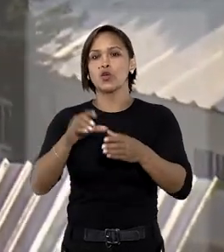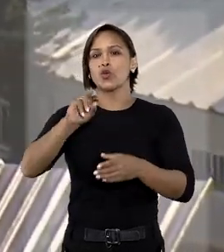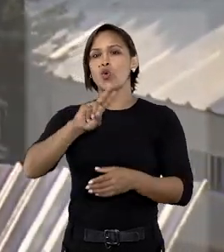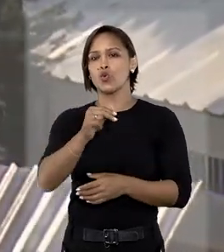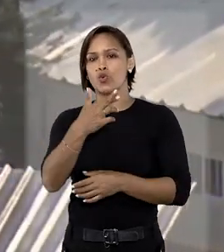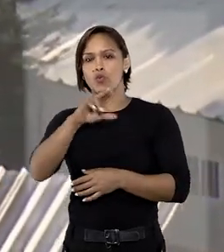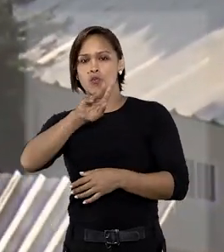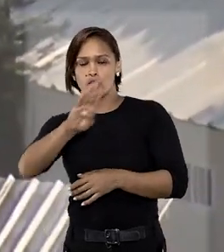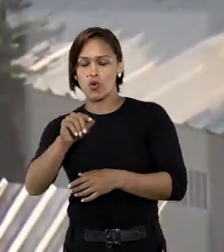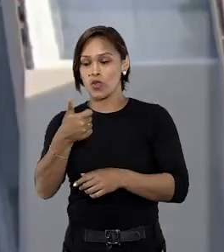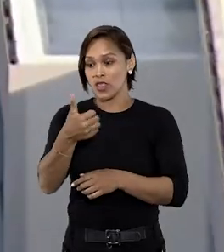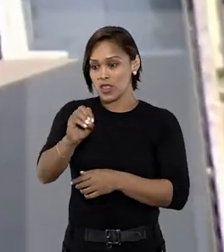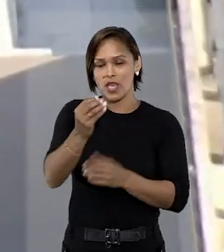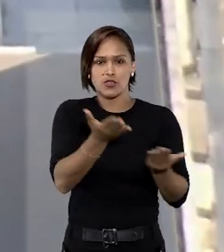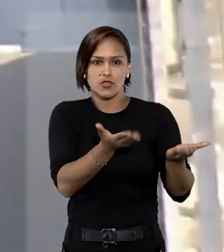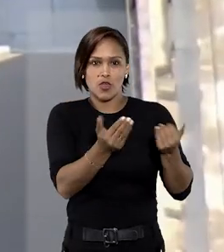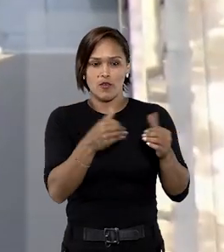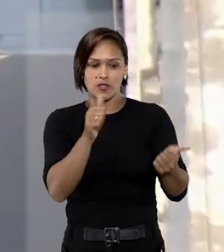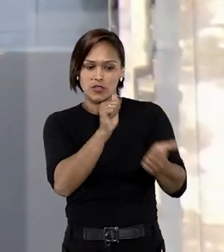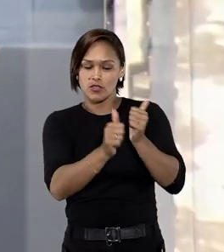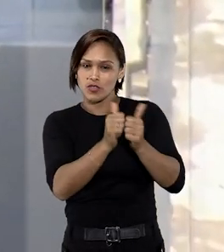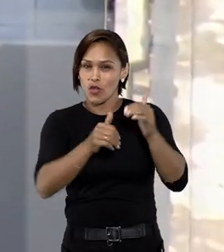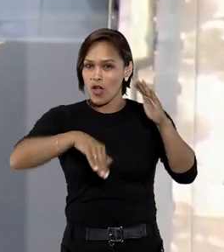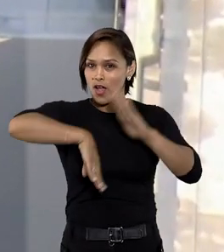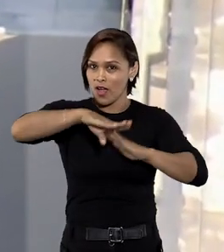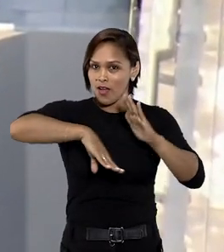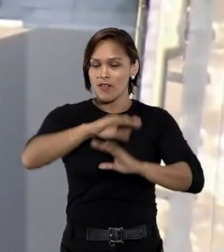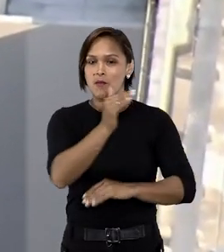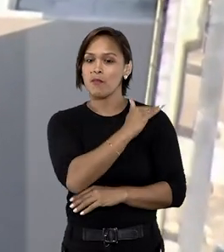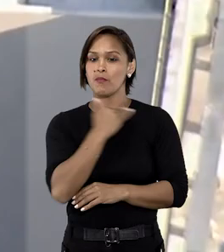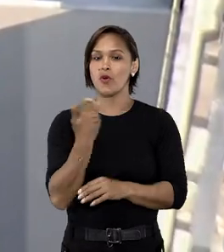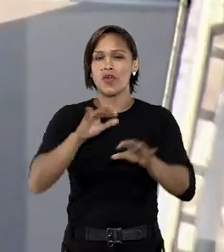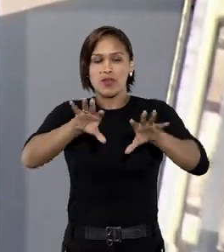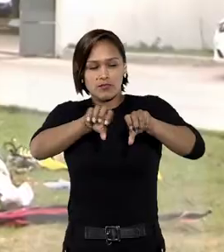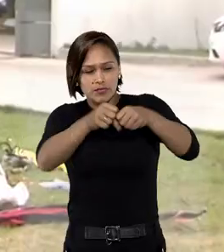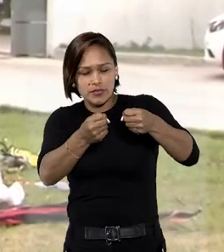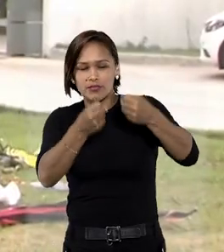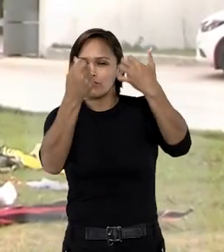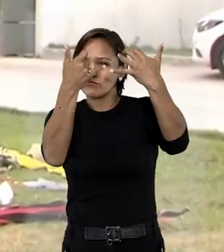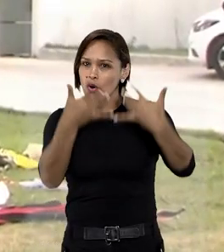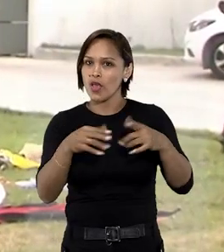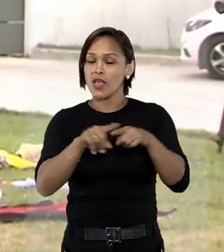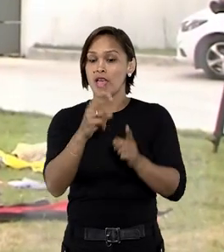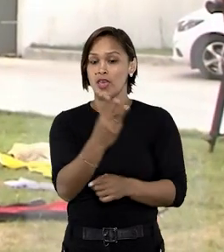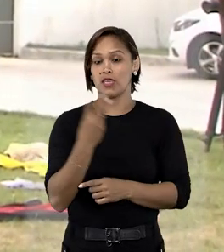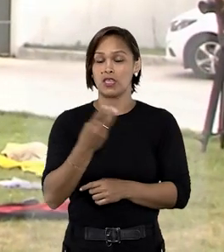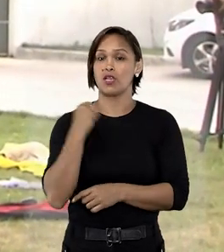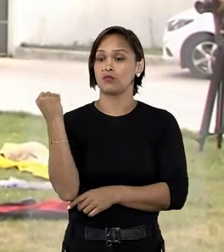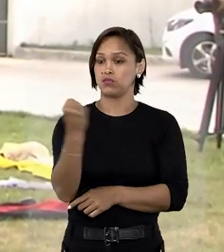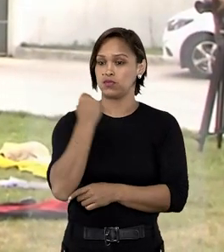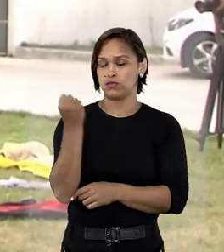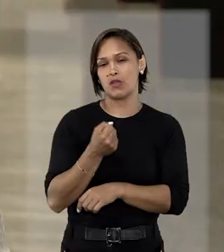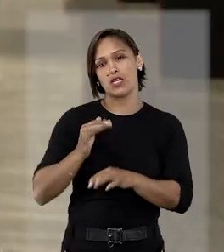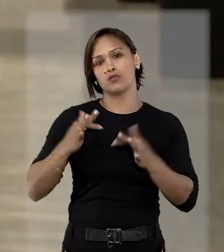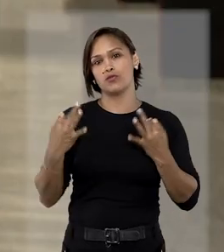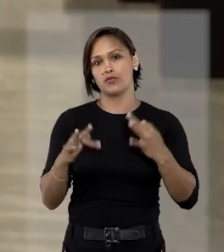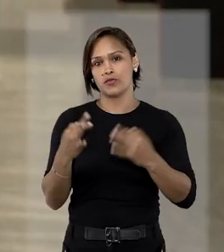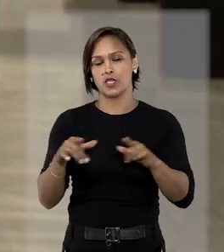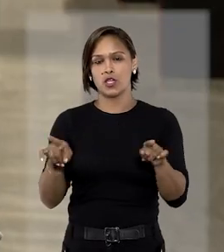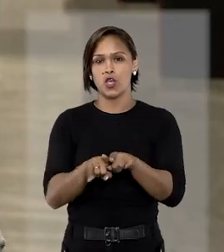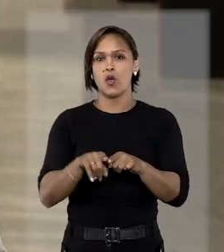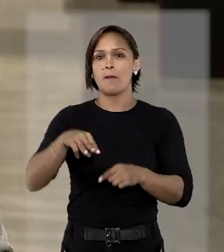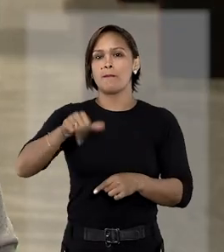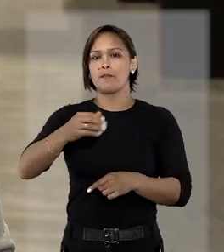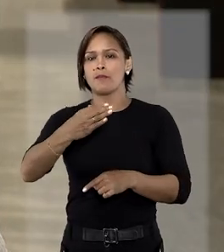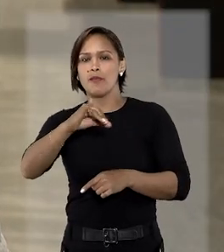adolescentes que jogavam na categoria de base do time morreram na tragédia e três ficaram gravemente feridos. Márcio